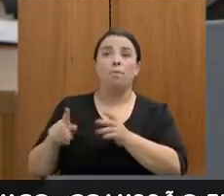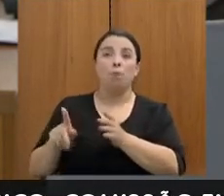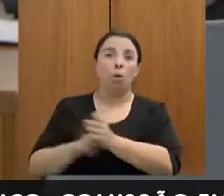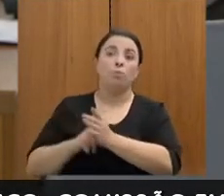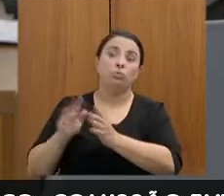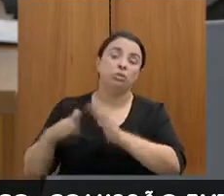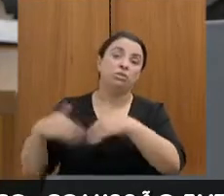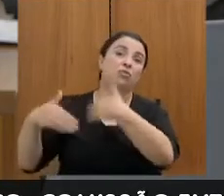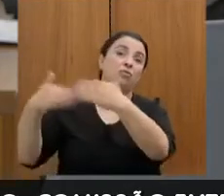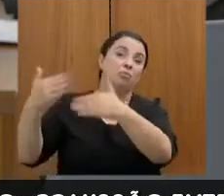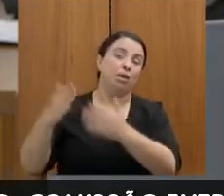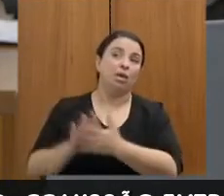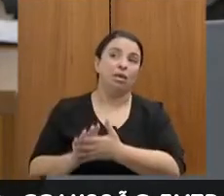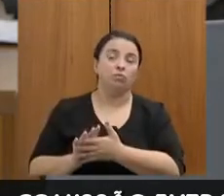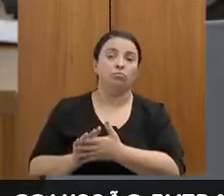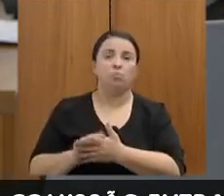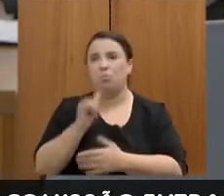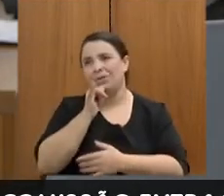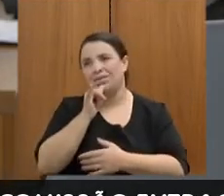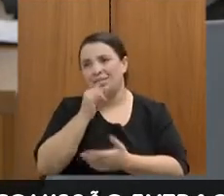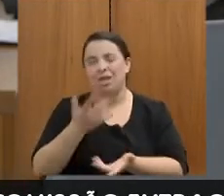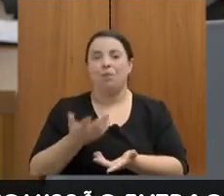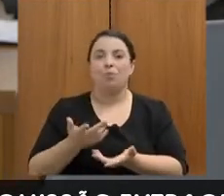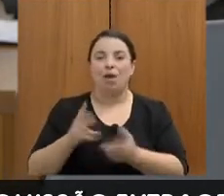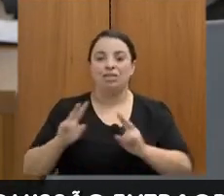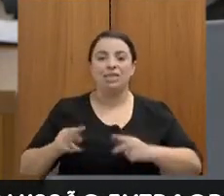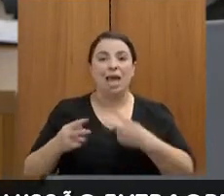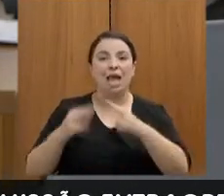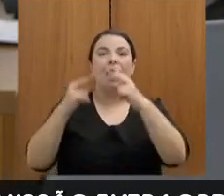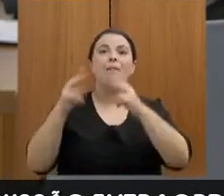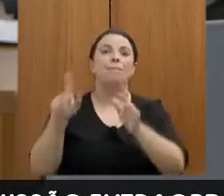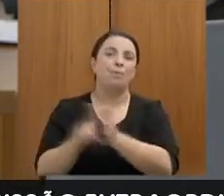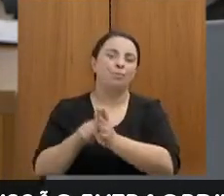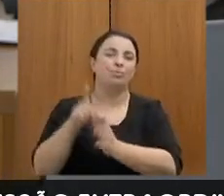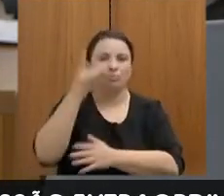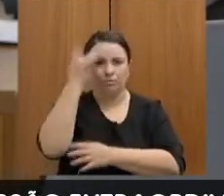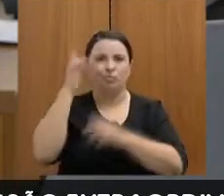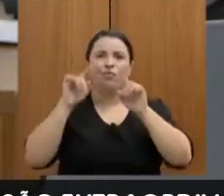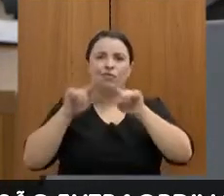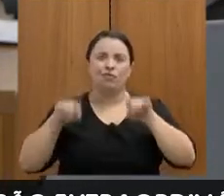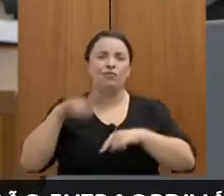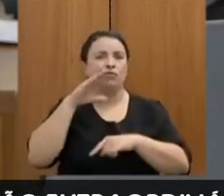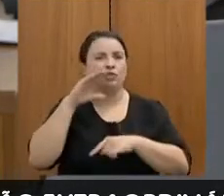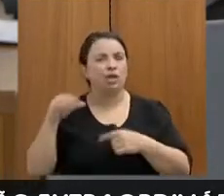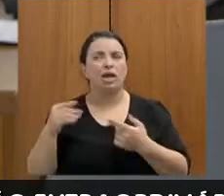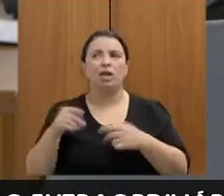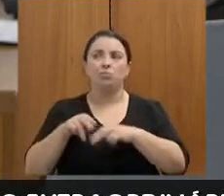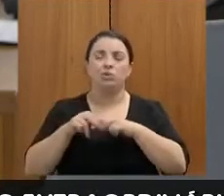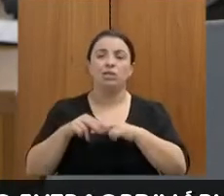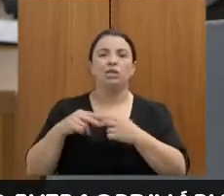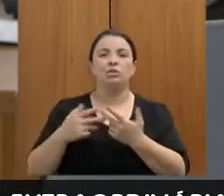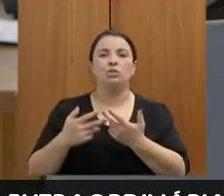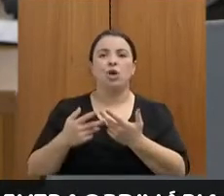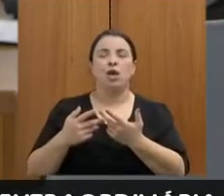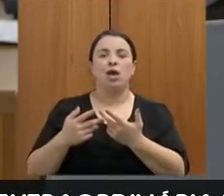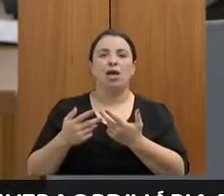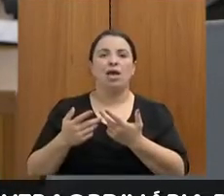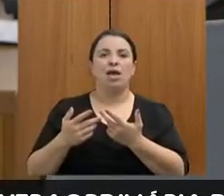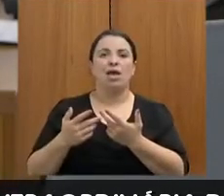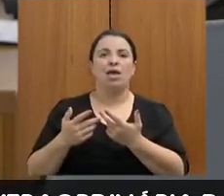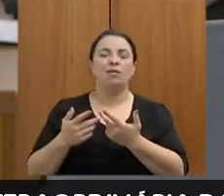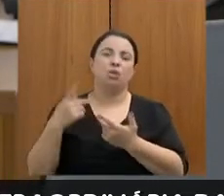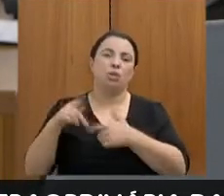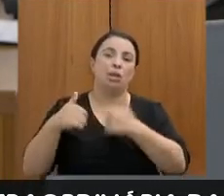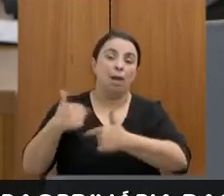despesas pessoal. As carreiras dos servidores, seja por desempenho, seja por tempo de serviço, elas tendem